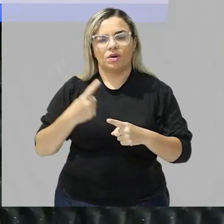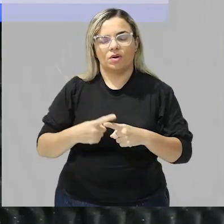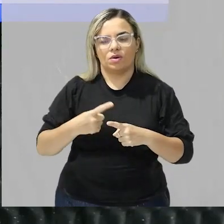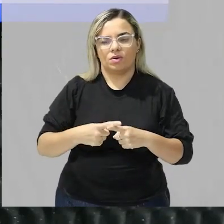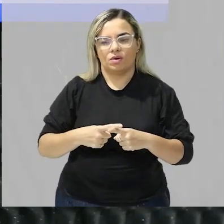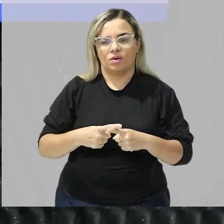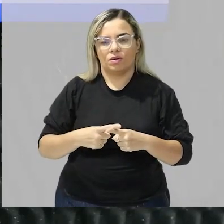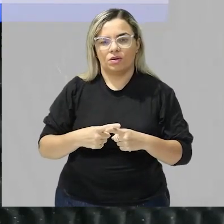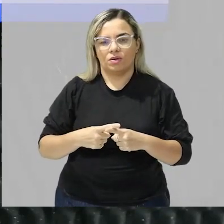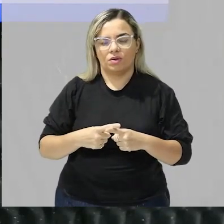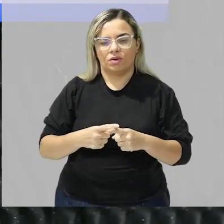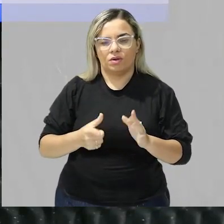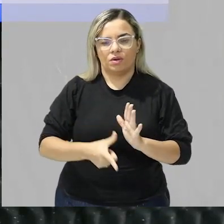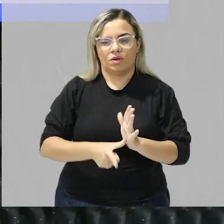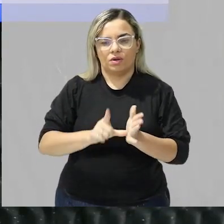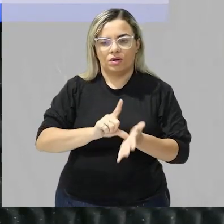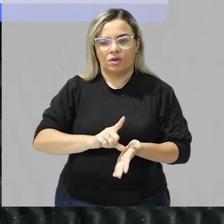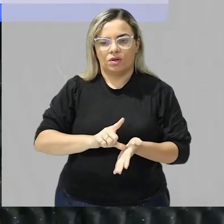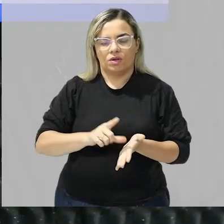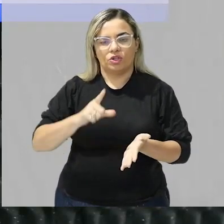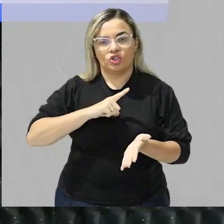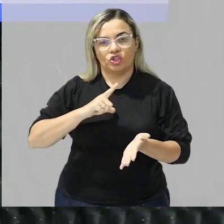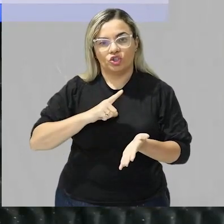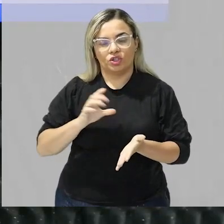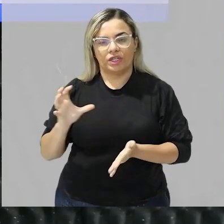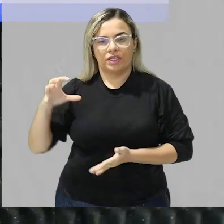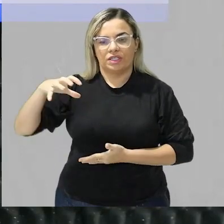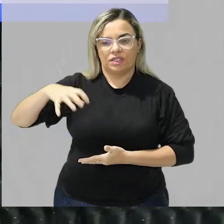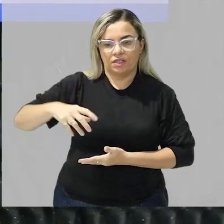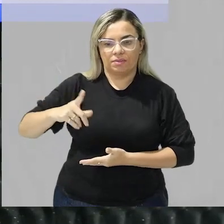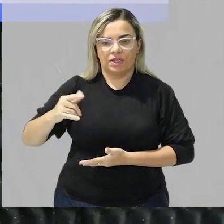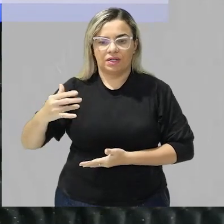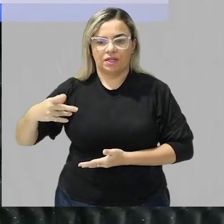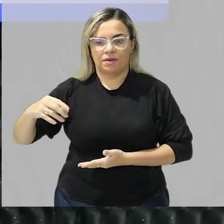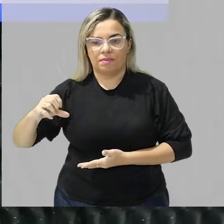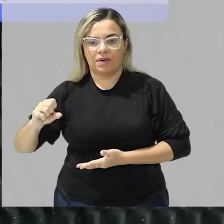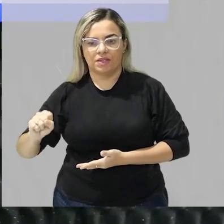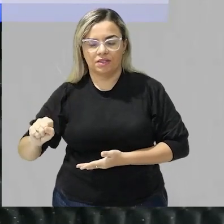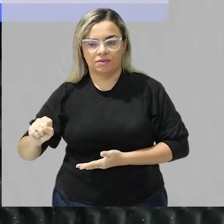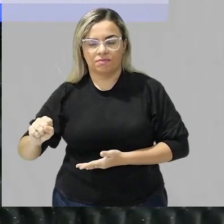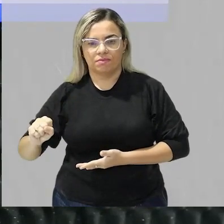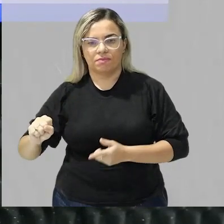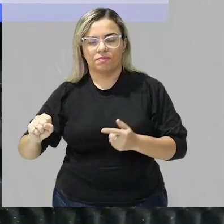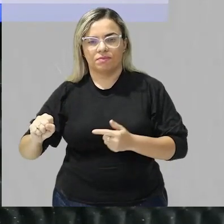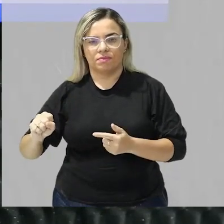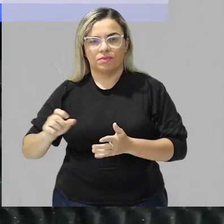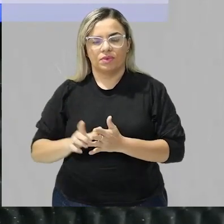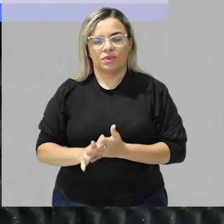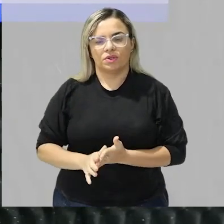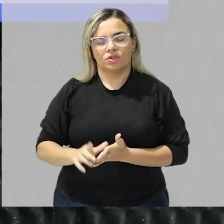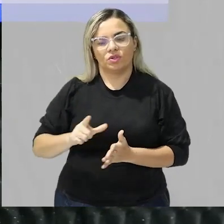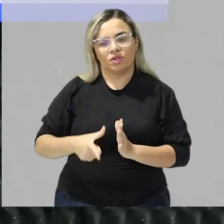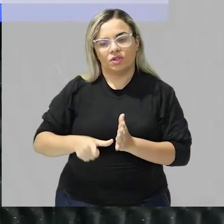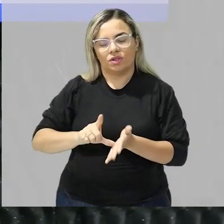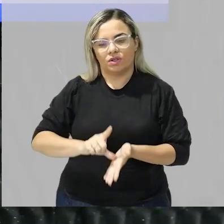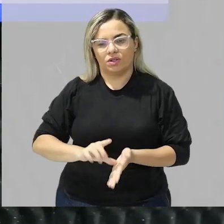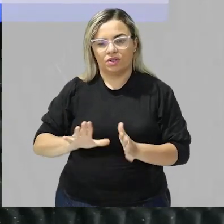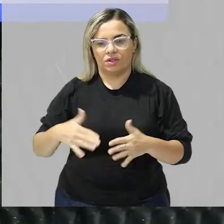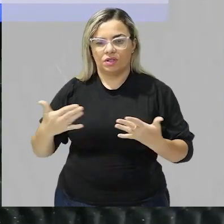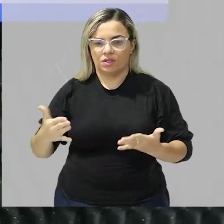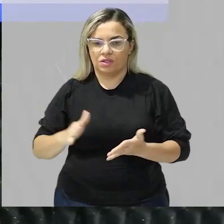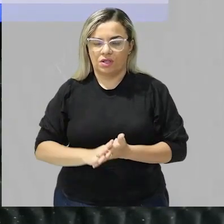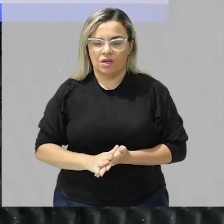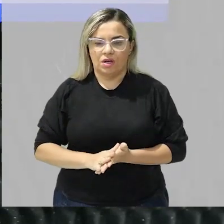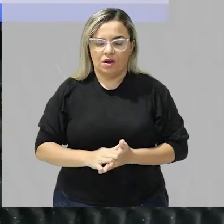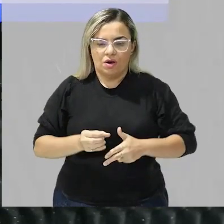eu antes tinha lipase se antes tinha lipase essa gordura bem aqui ela não ia para as